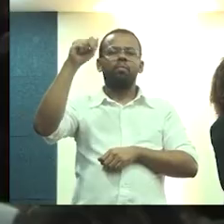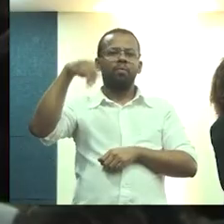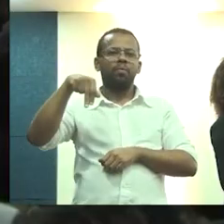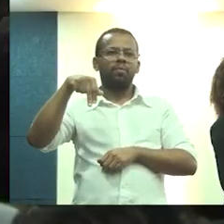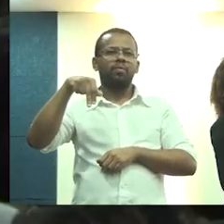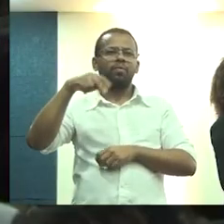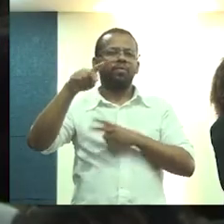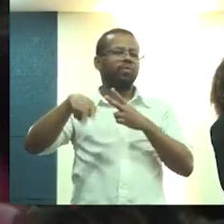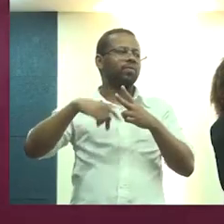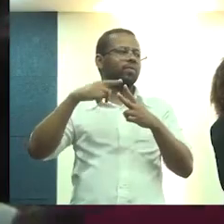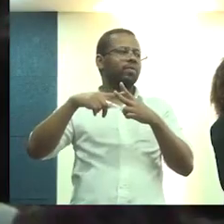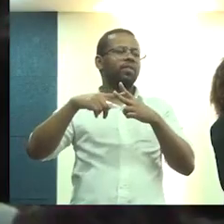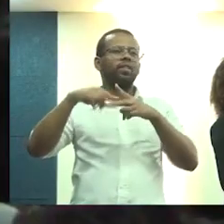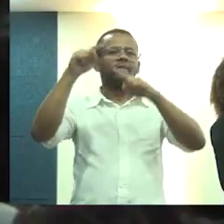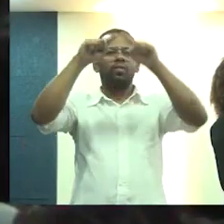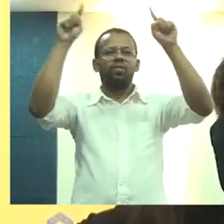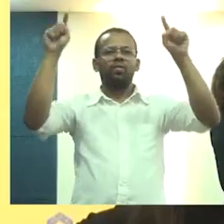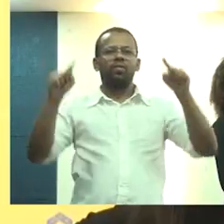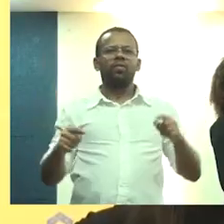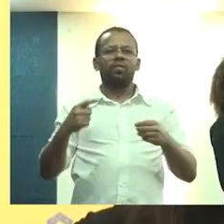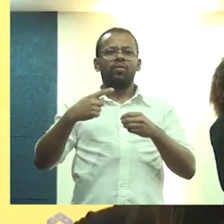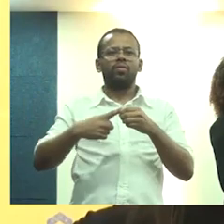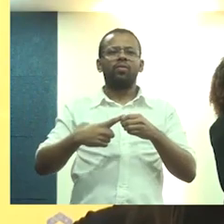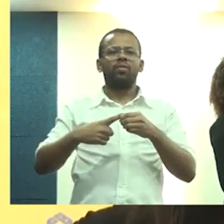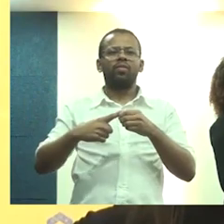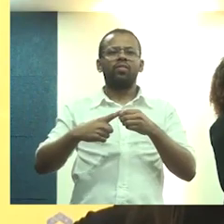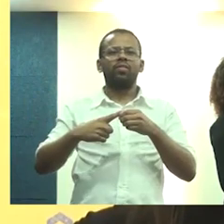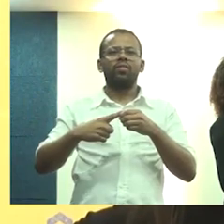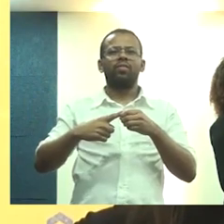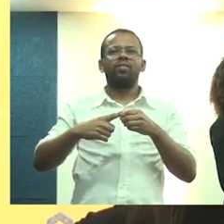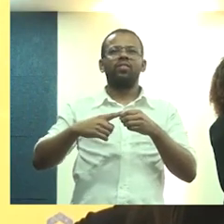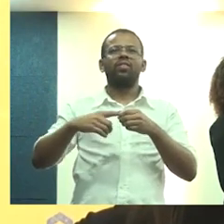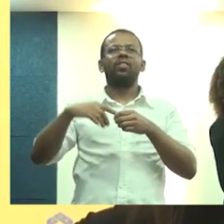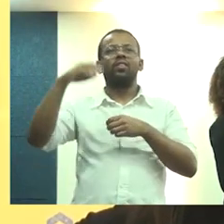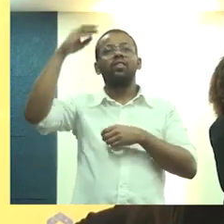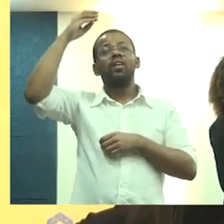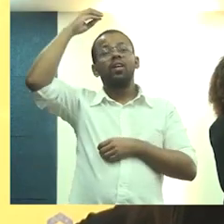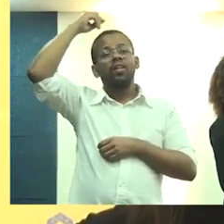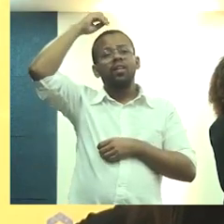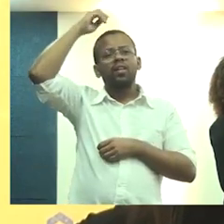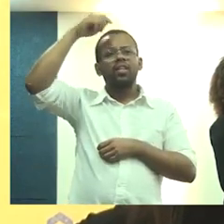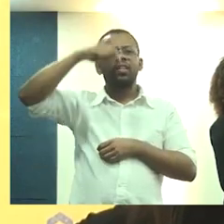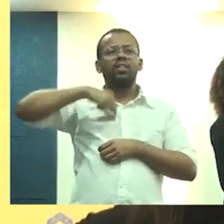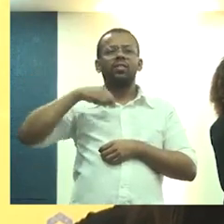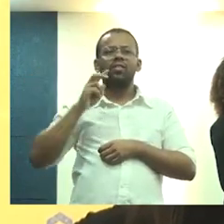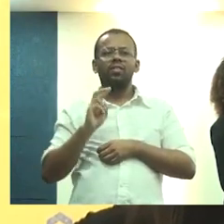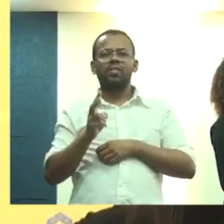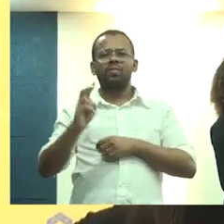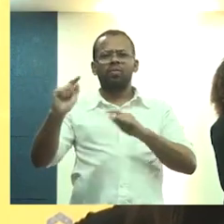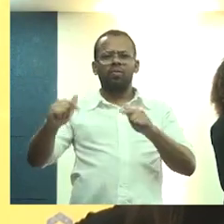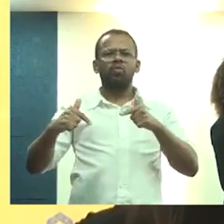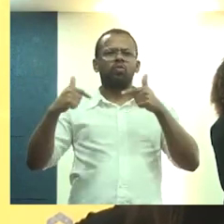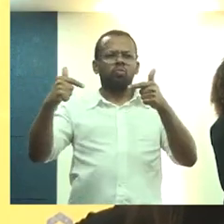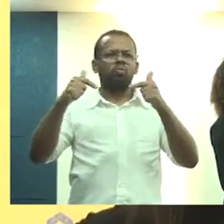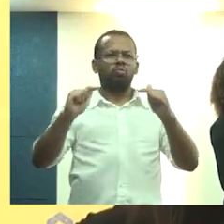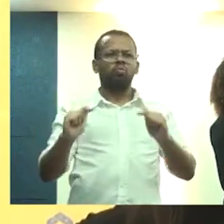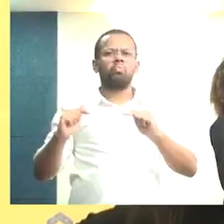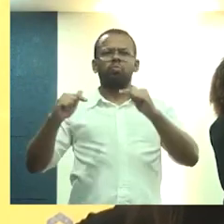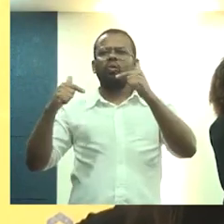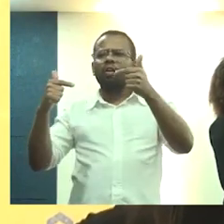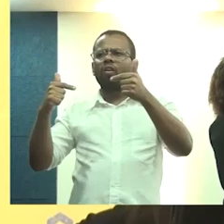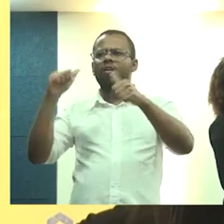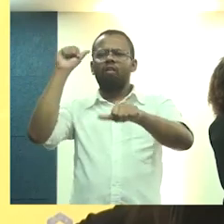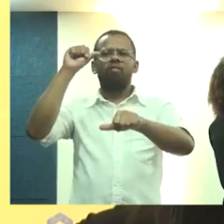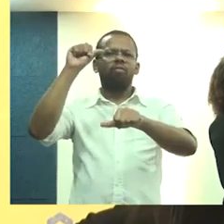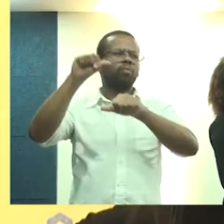superintendente da IFAM, que é a servidora pública municipal de São Cristóvão, e eu estou sempre a desafiá-los a